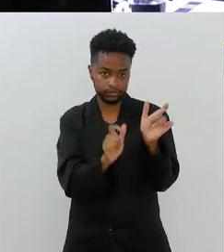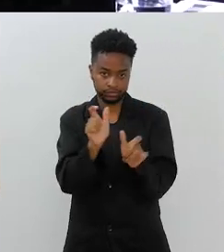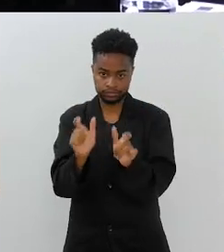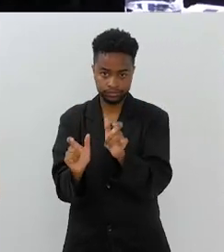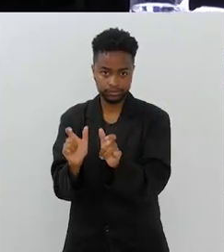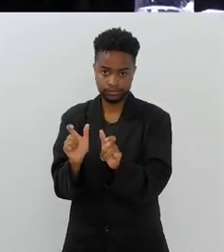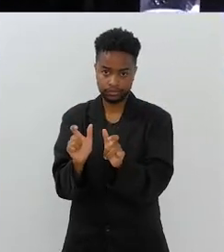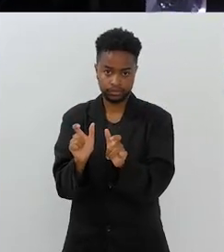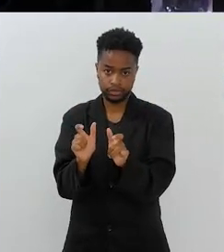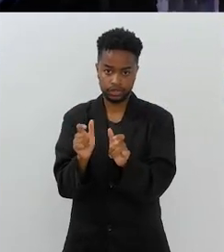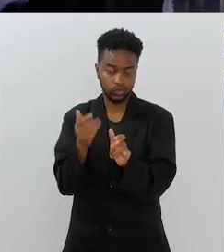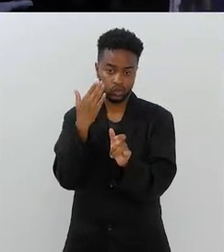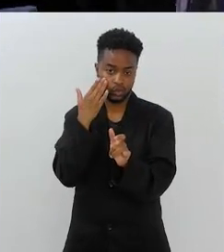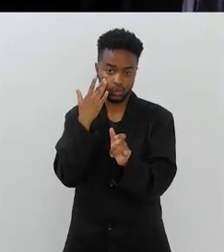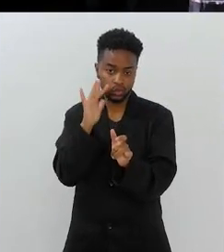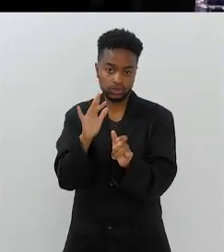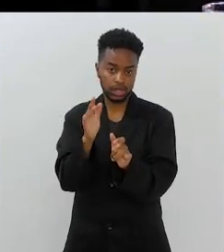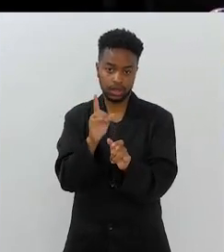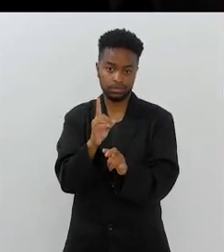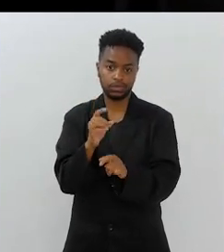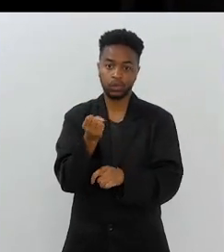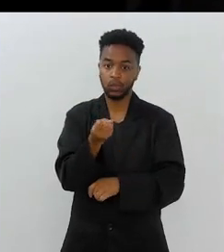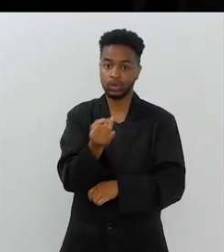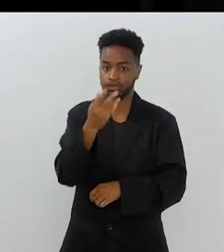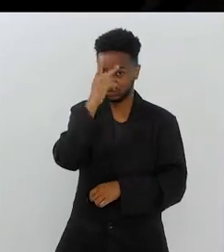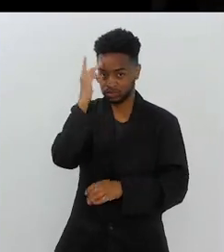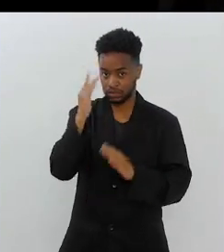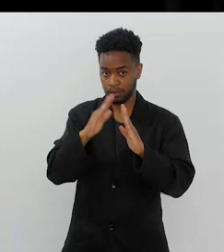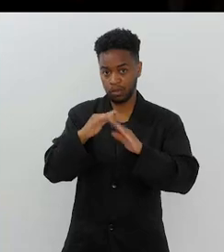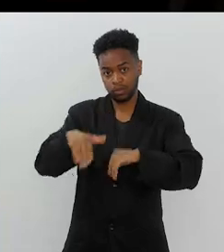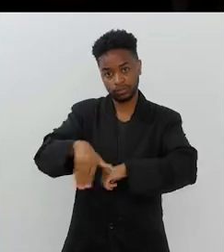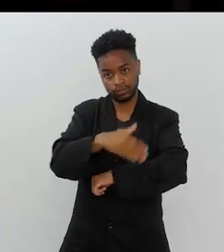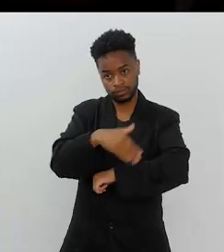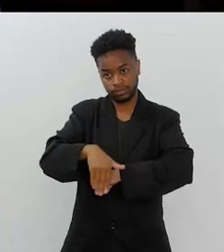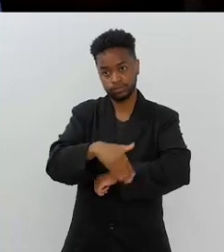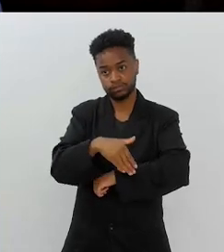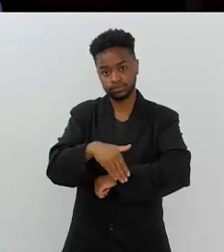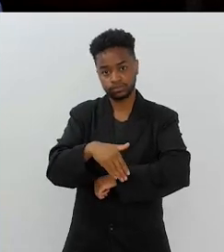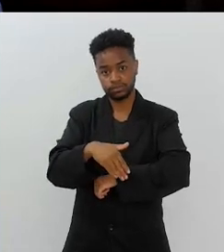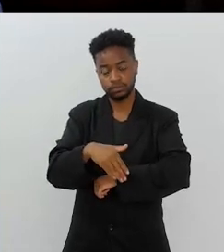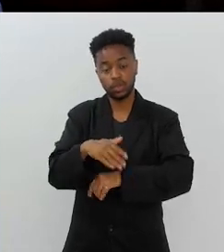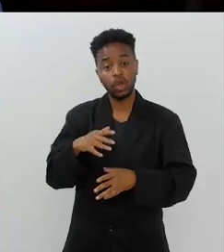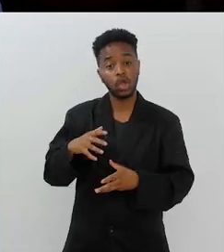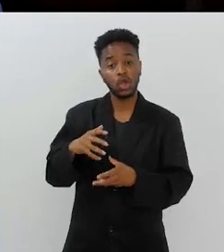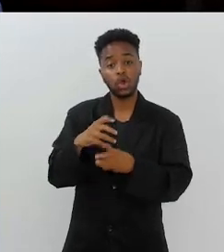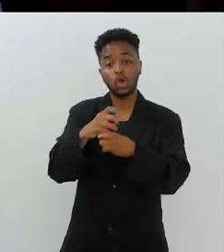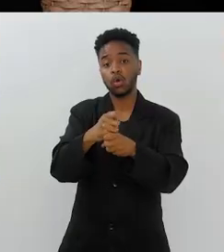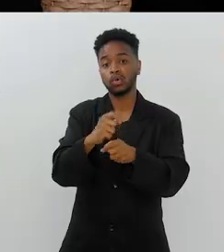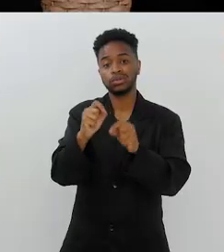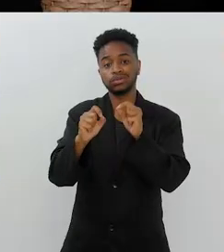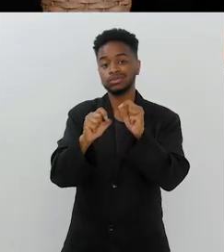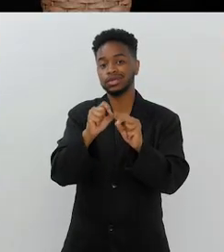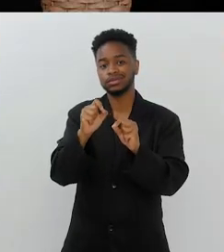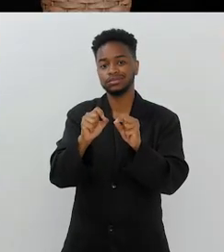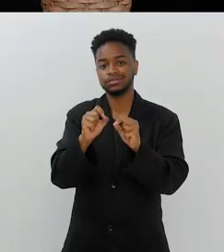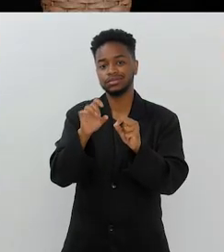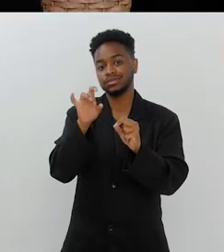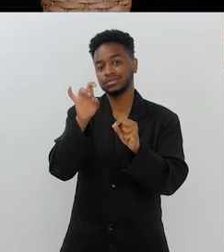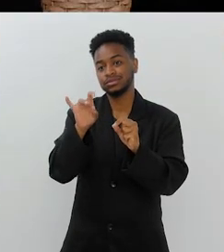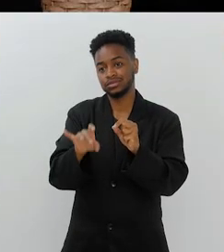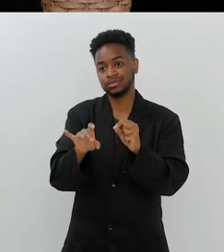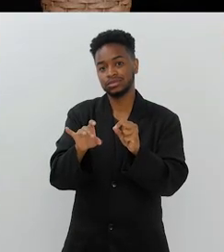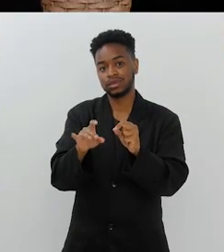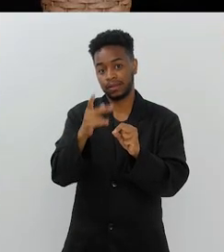essa quantidade de pessoas que tem na rua. porque ele só conta senso do